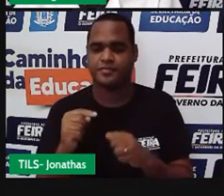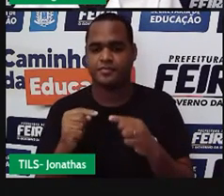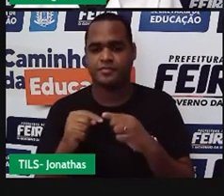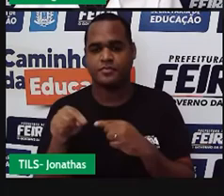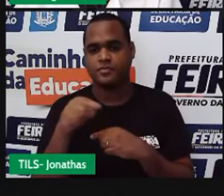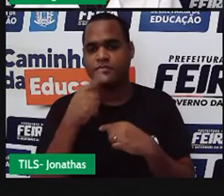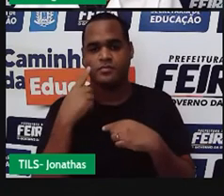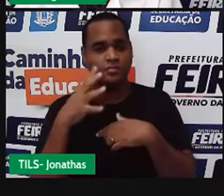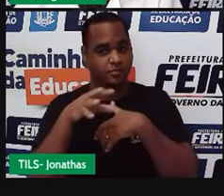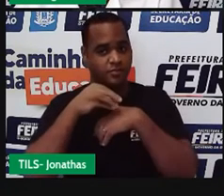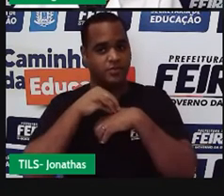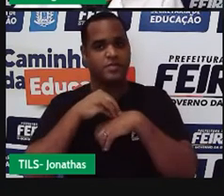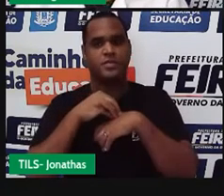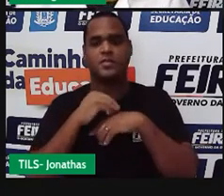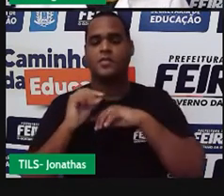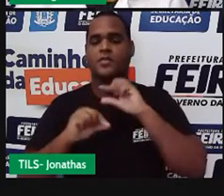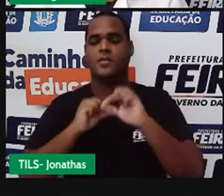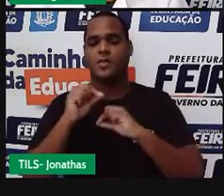seguinte. Olha só.